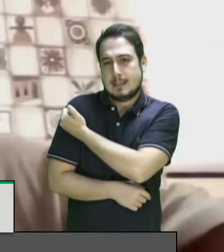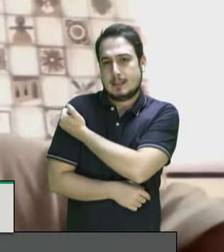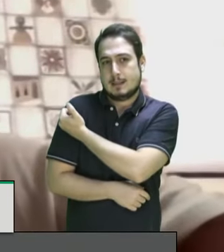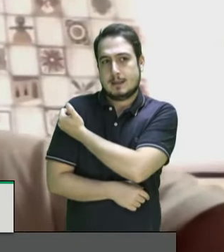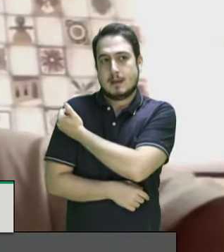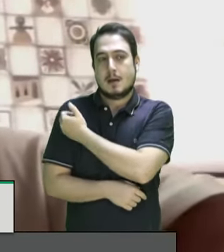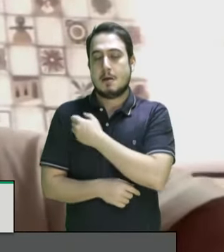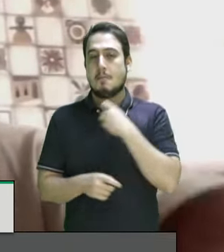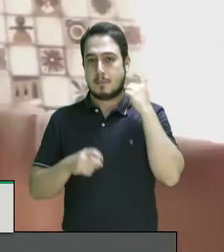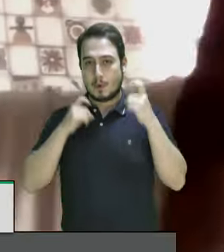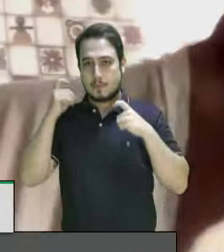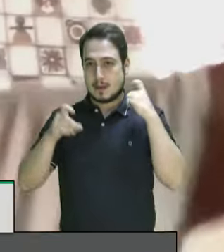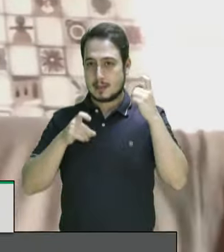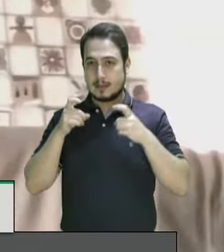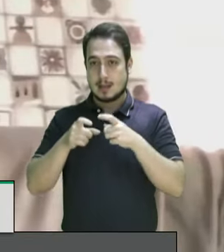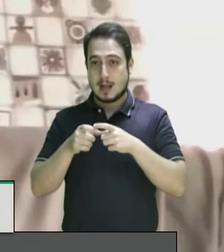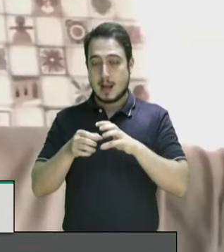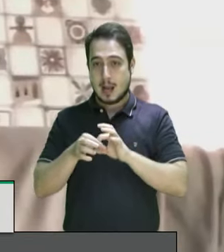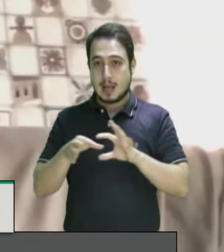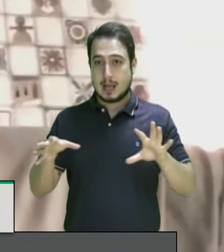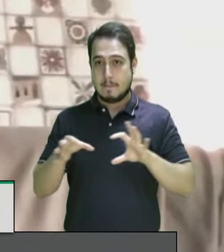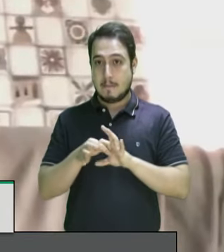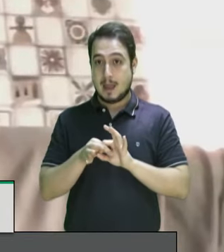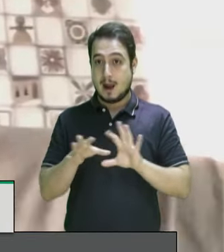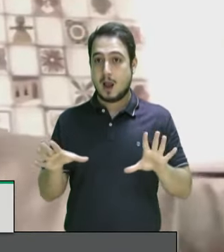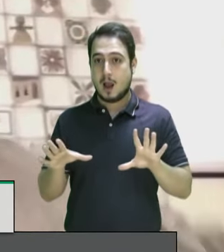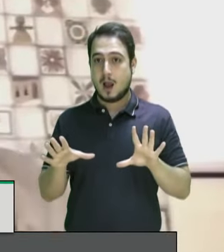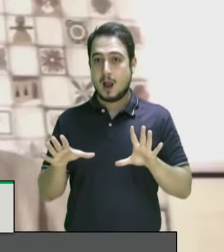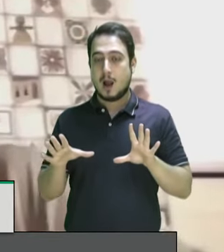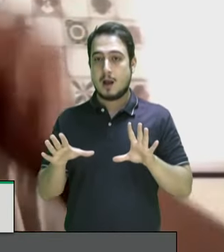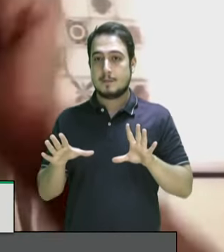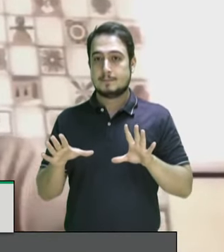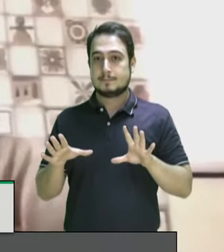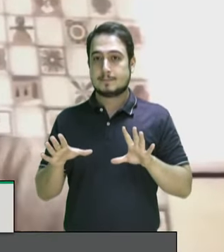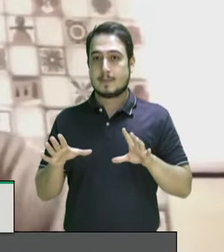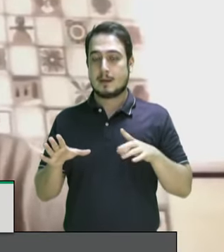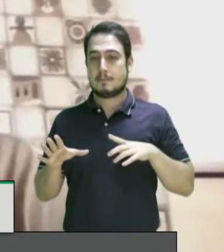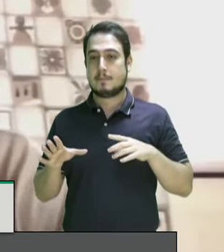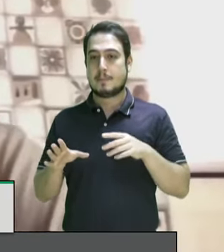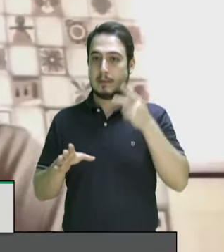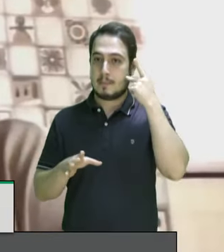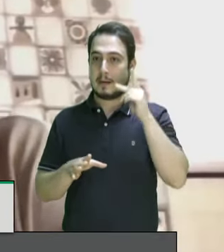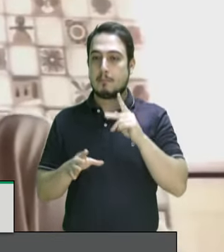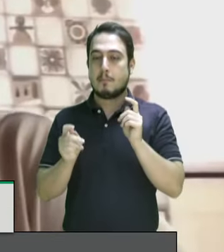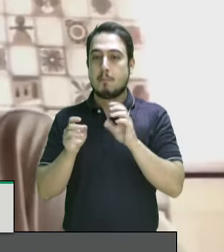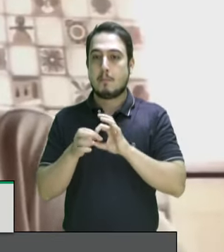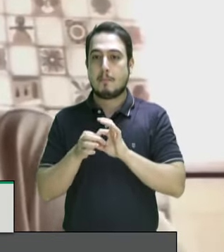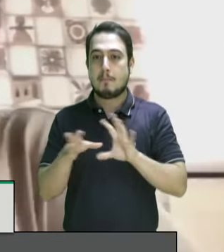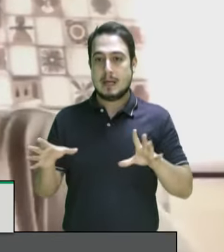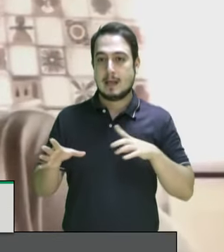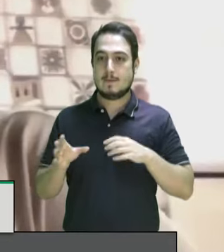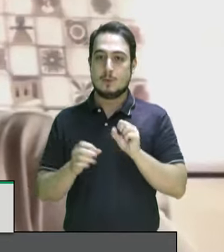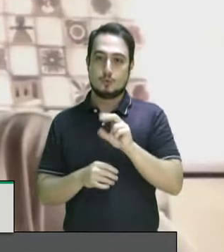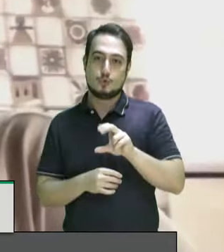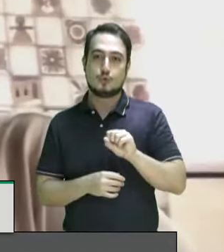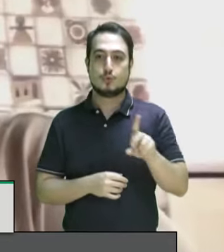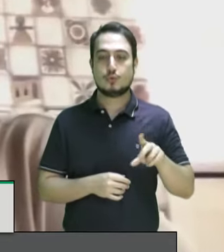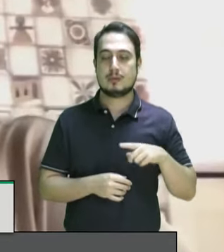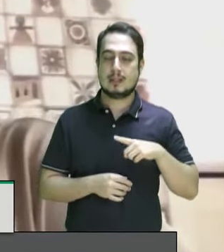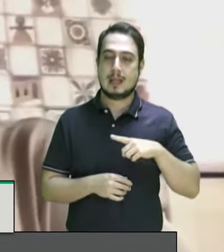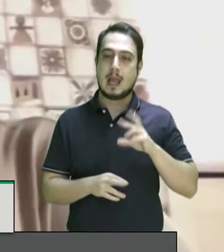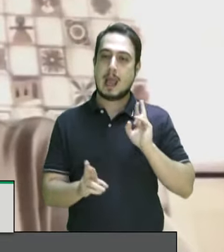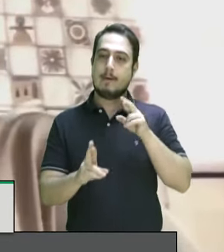preocupação maior de liberar as vacinas para o setor privado para ganhar dinheiro do que possibilitar que o SUS seja a grande